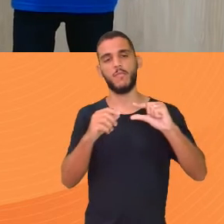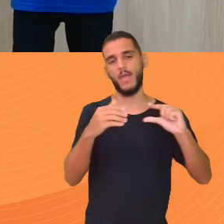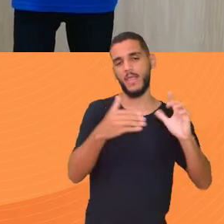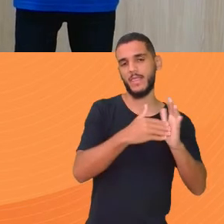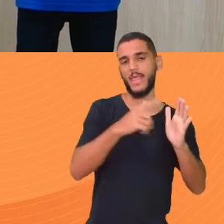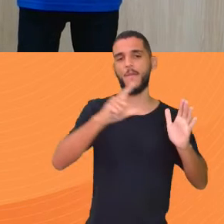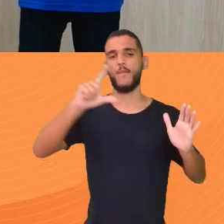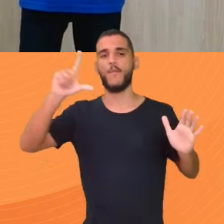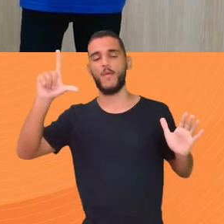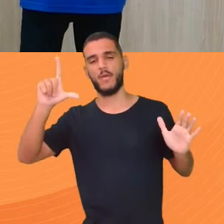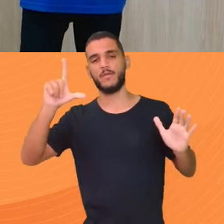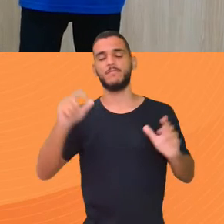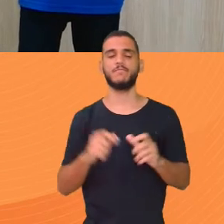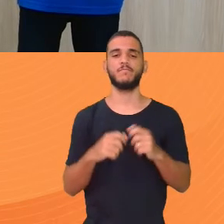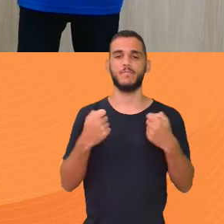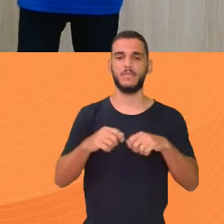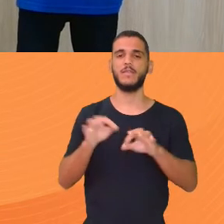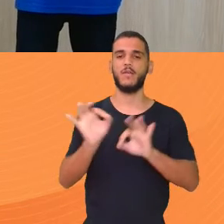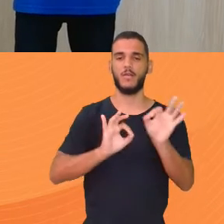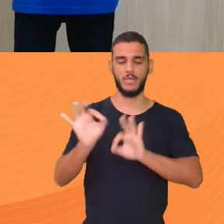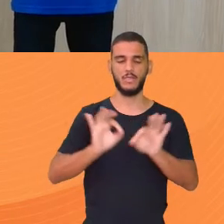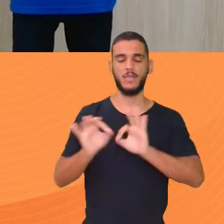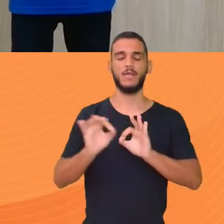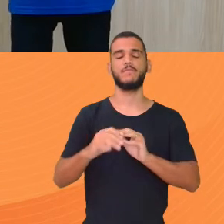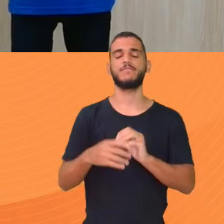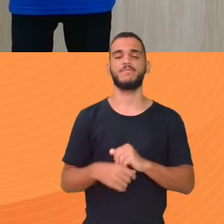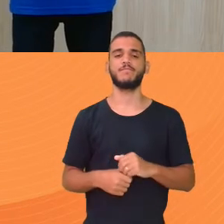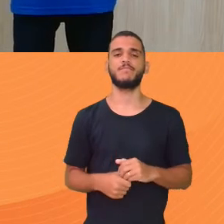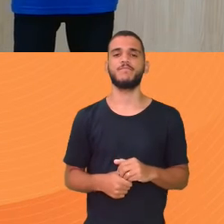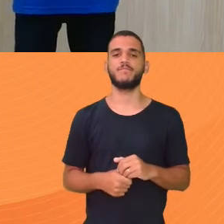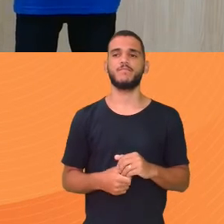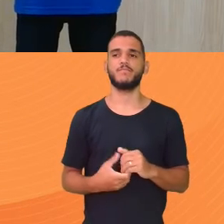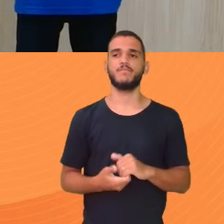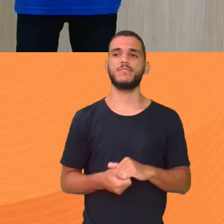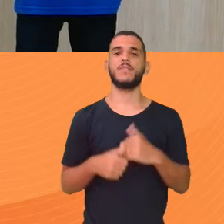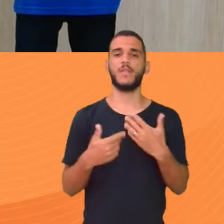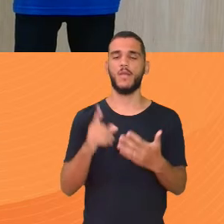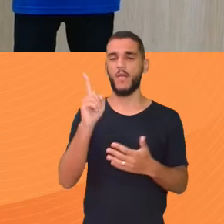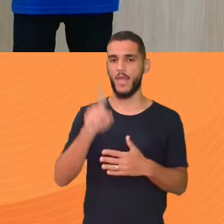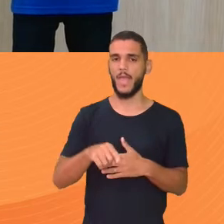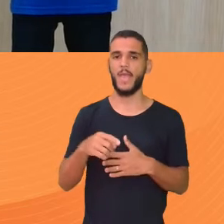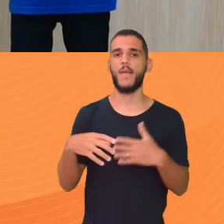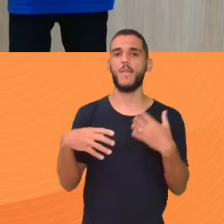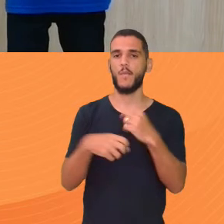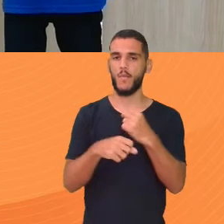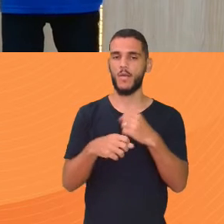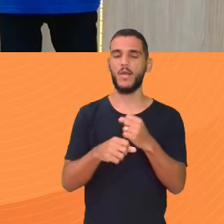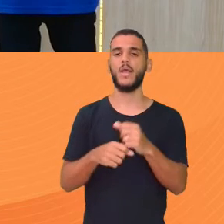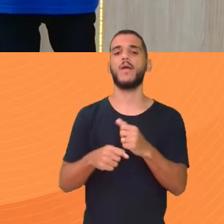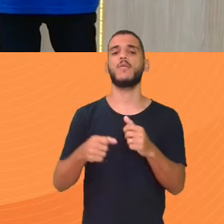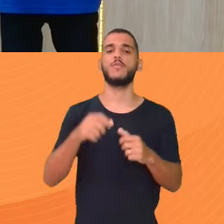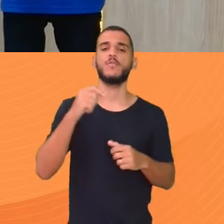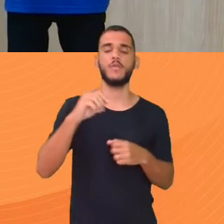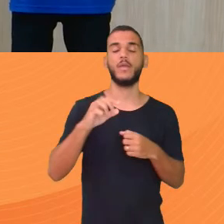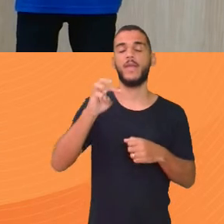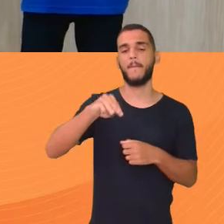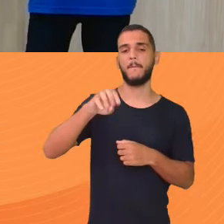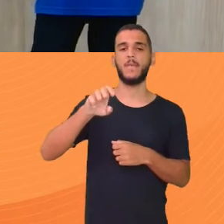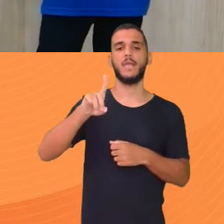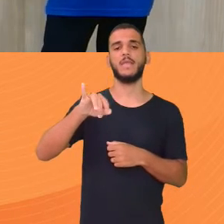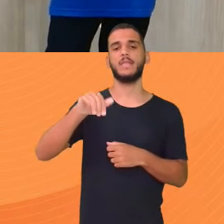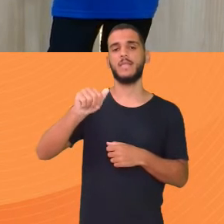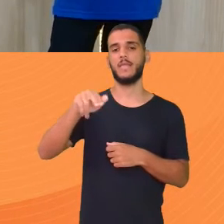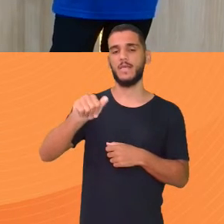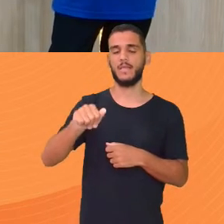ordem Os dois do meio Soma E divide Por 2 Tá bom Isso é o cálculo De mediana Até agora Moda O que mais se